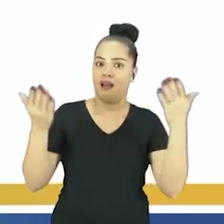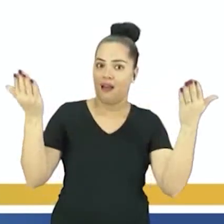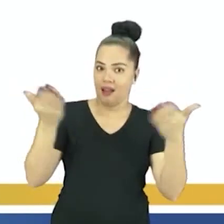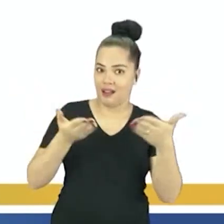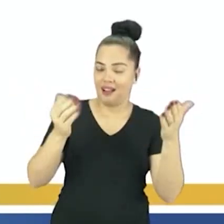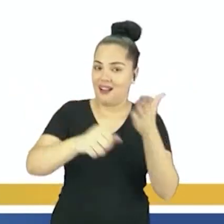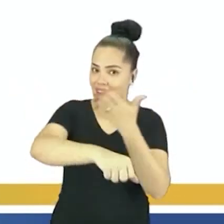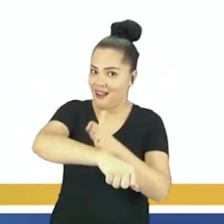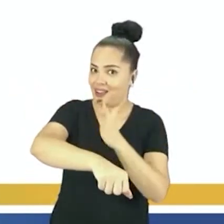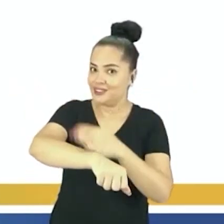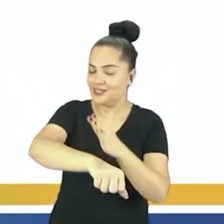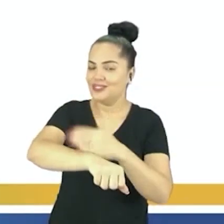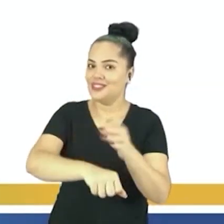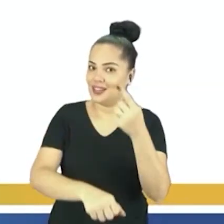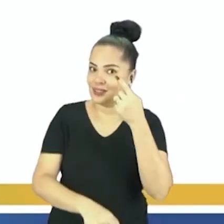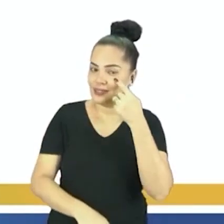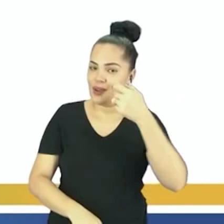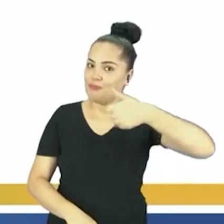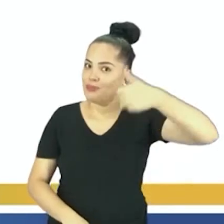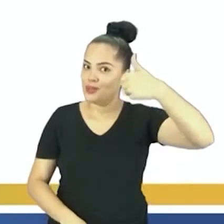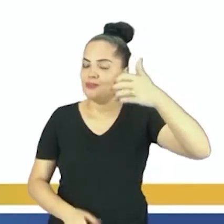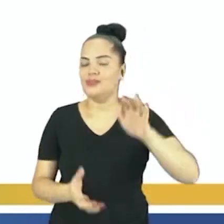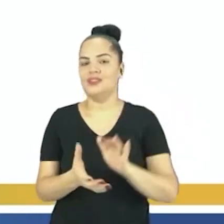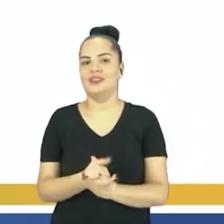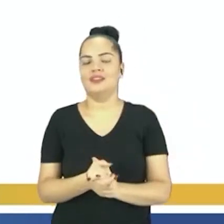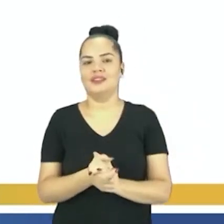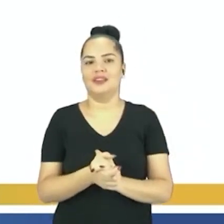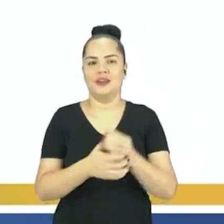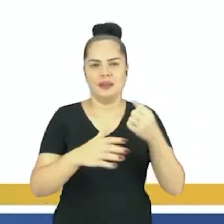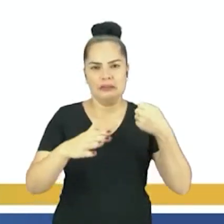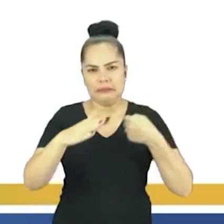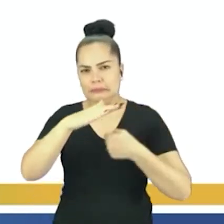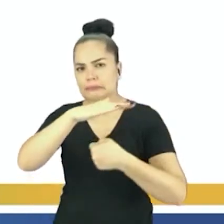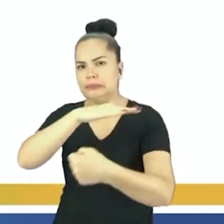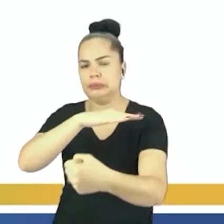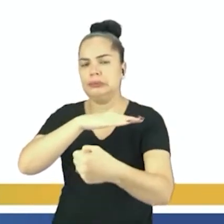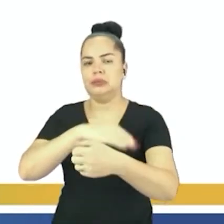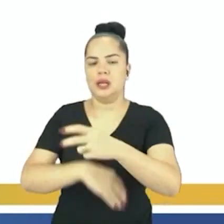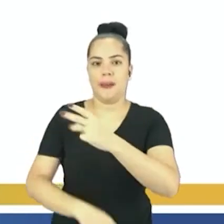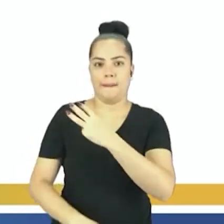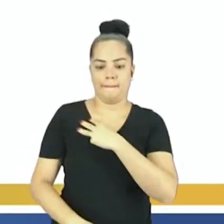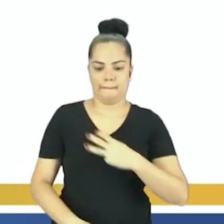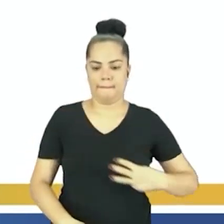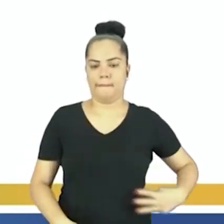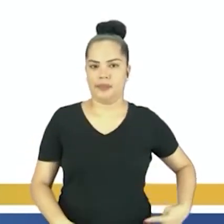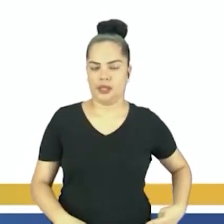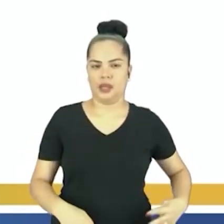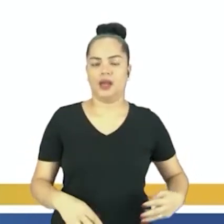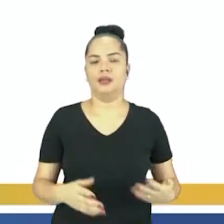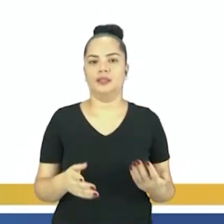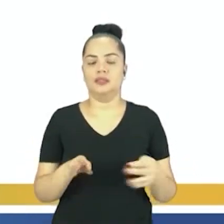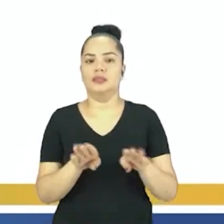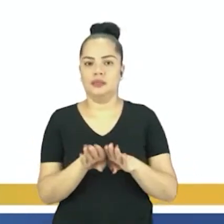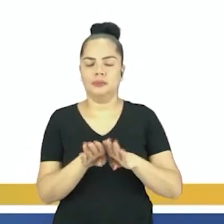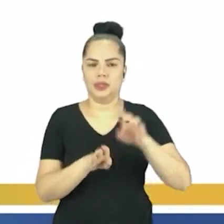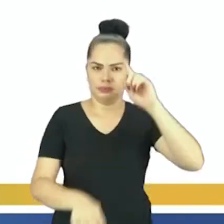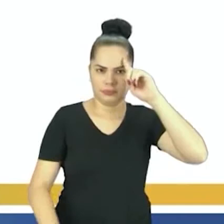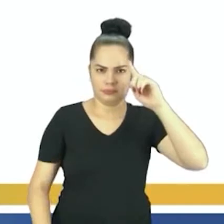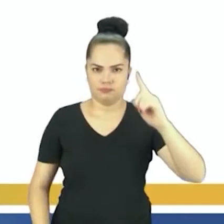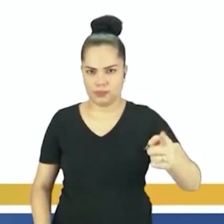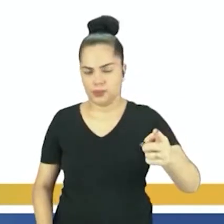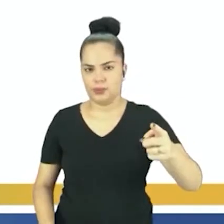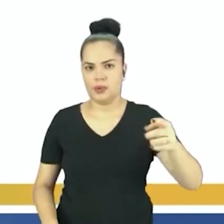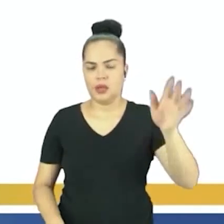bem atenção para a nossa primeira questão. A imposição de golpes militares e instalação de regimes nacionalistas